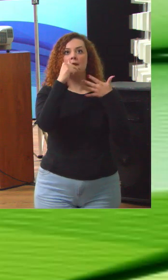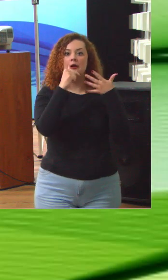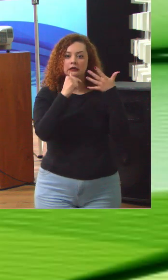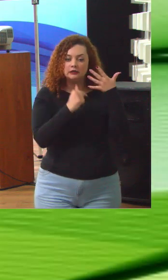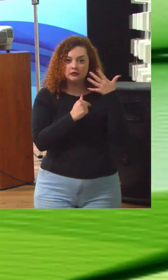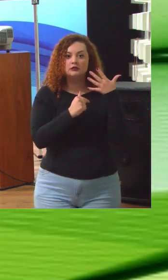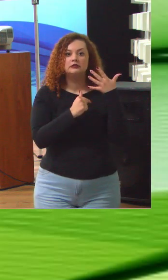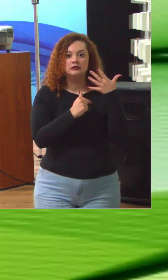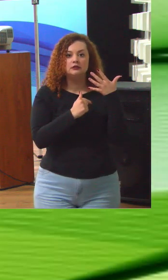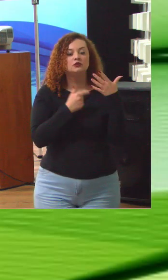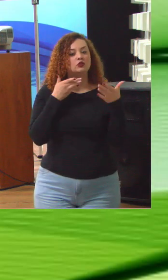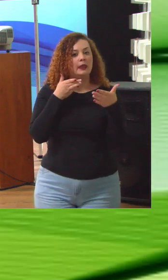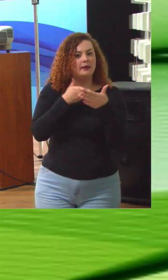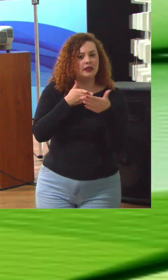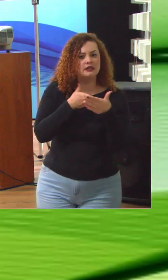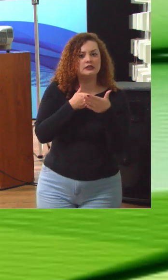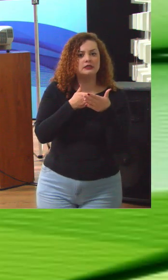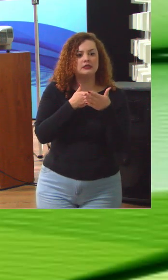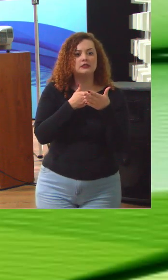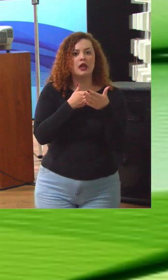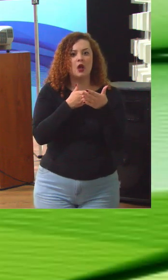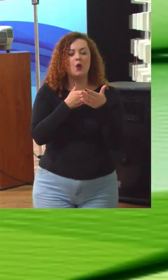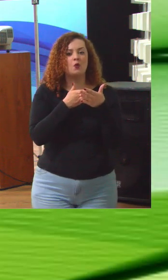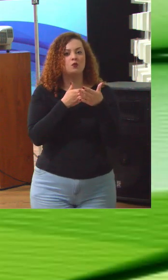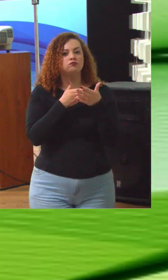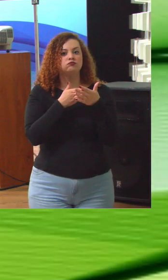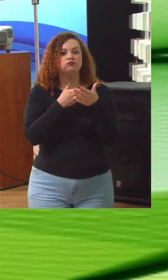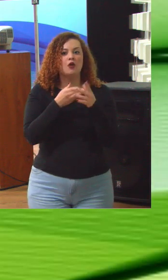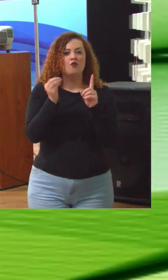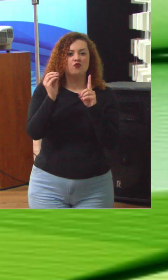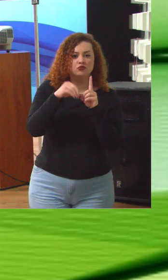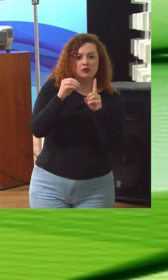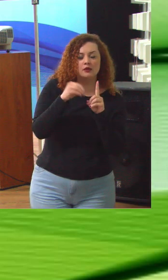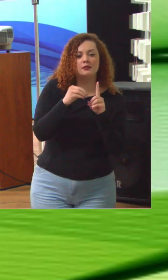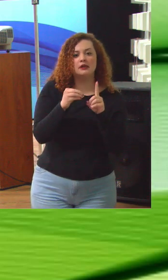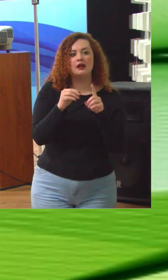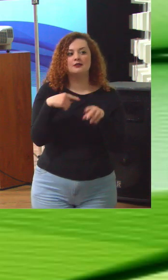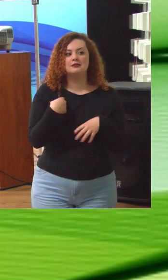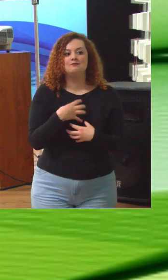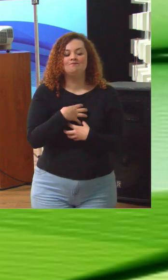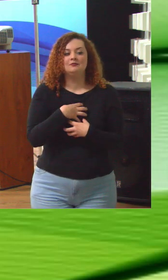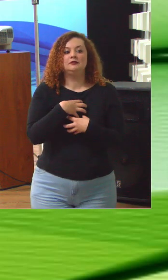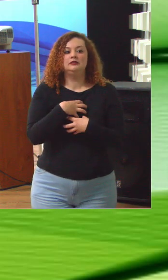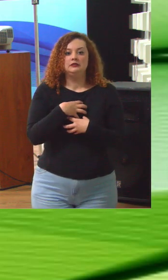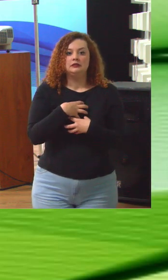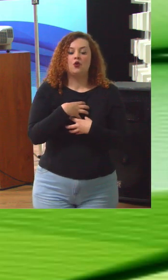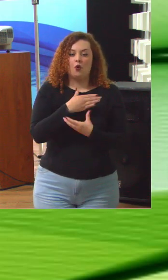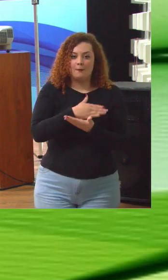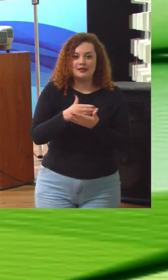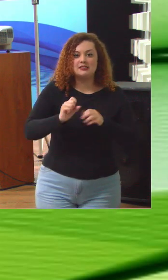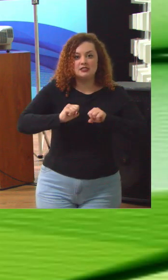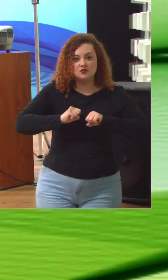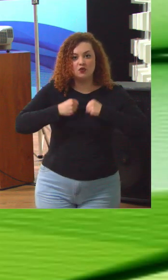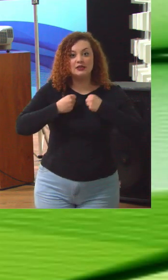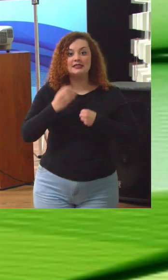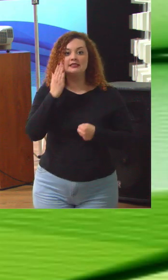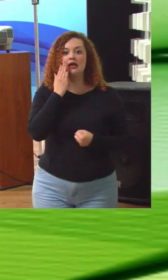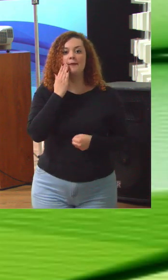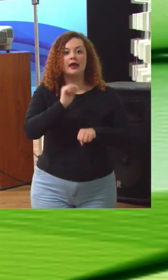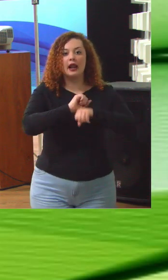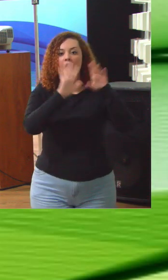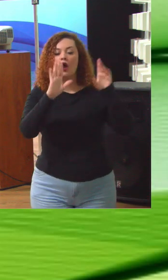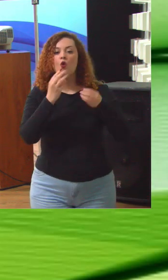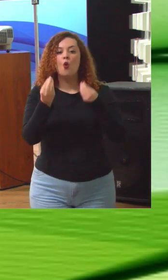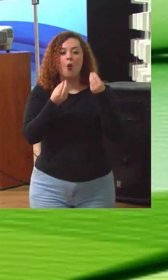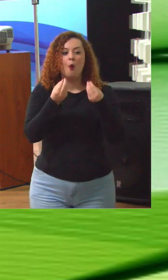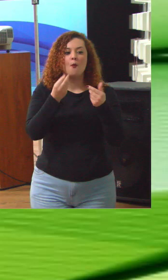das nossas vulnerabilidades então nós podemos dirigir o nosso esforço esse é a razão pela qual nós fazemos esse tipo de